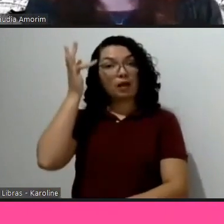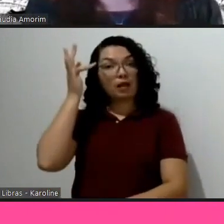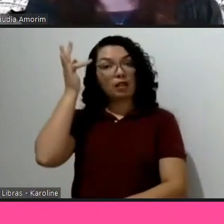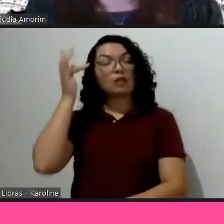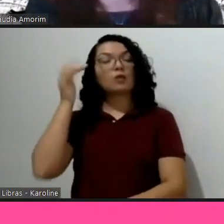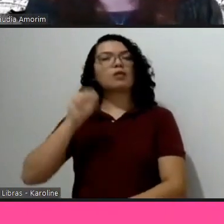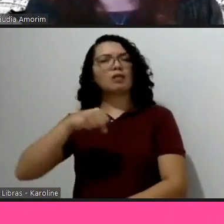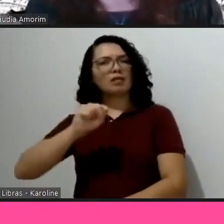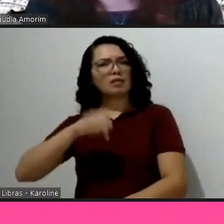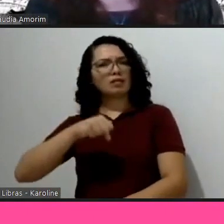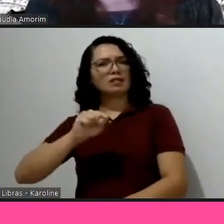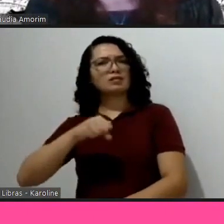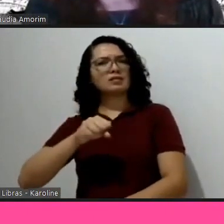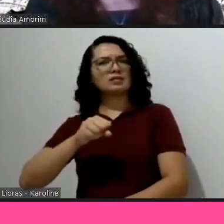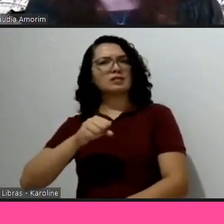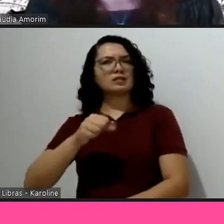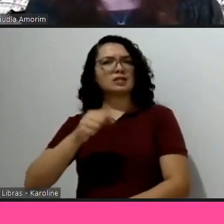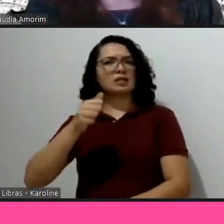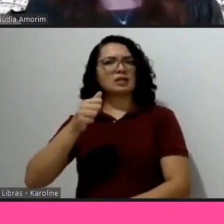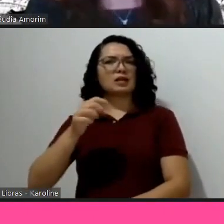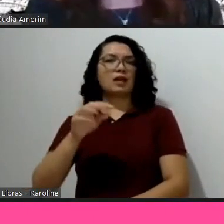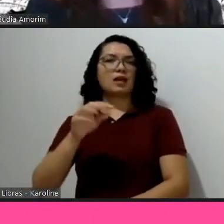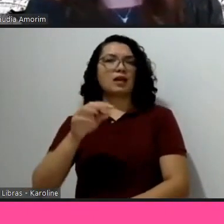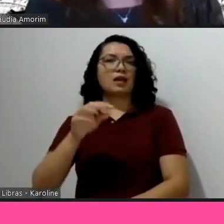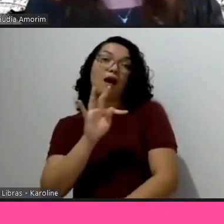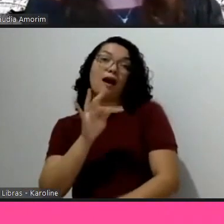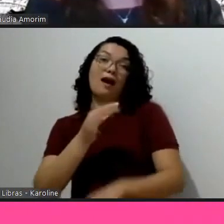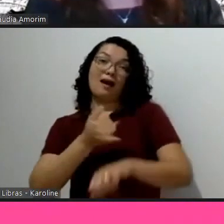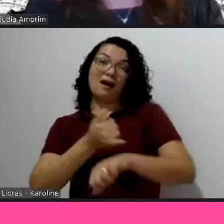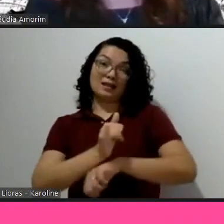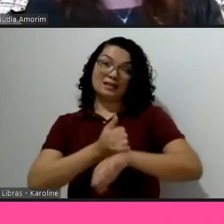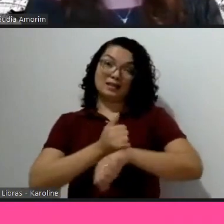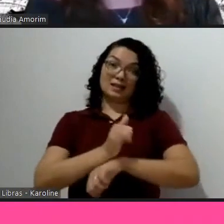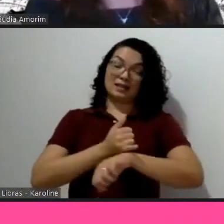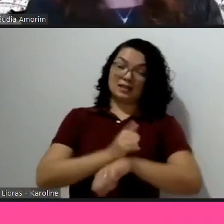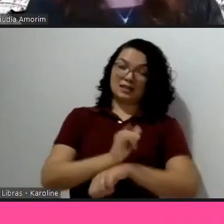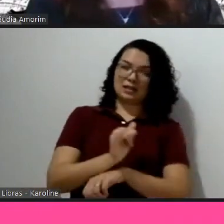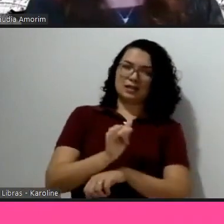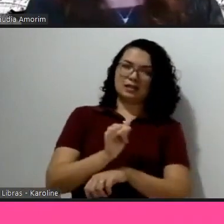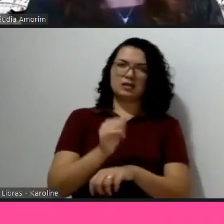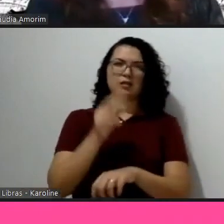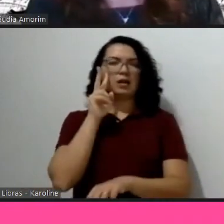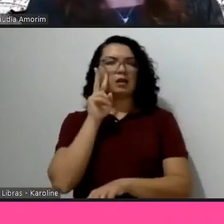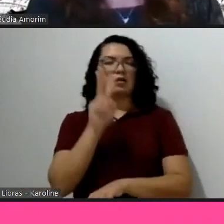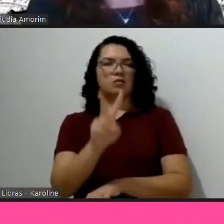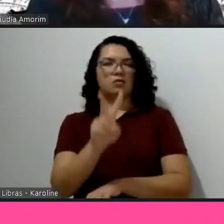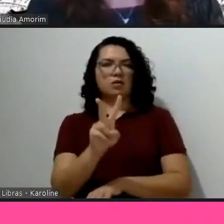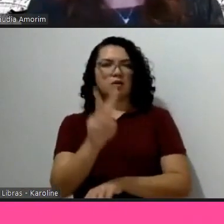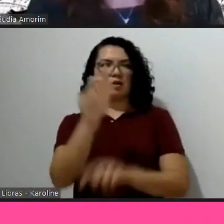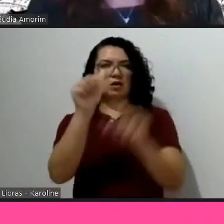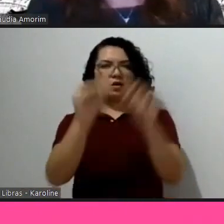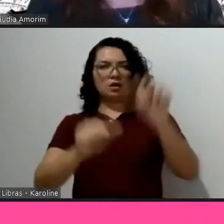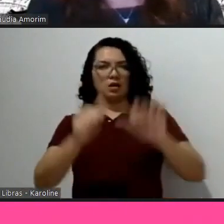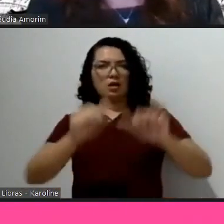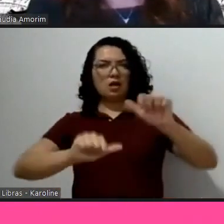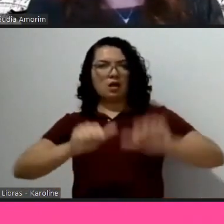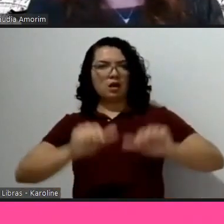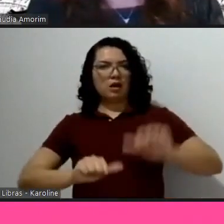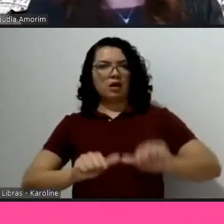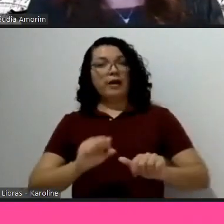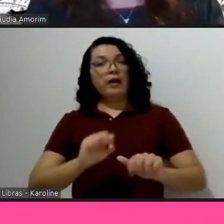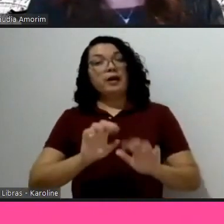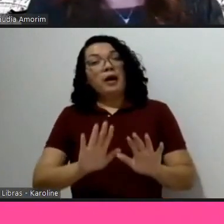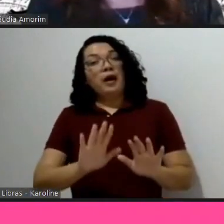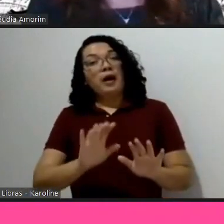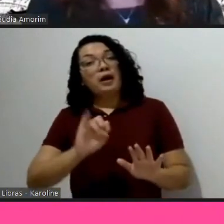a técnica que queria saber, ela pode ser usada para estimar aquele impacto, mas, por exemplo, se ele aconteceu, se